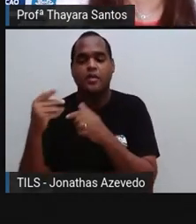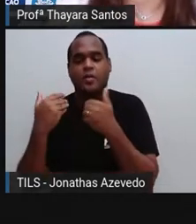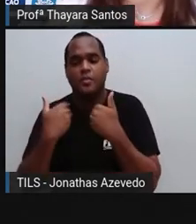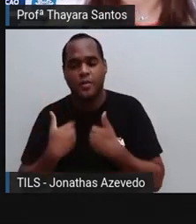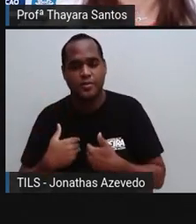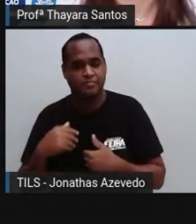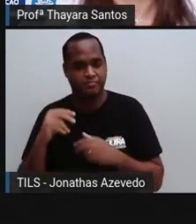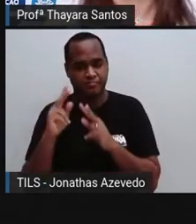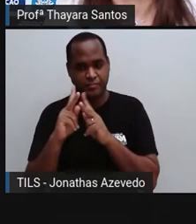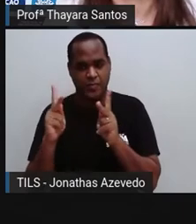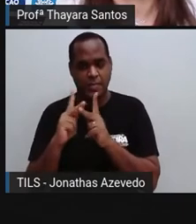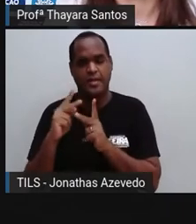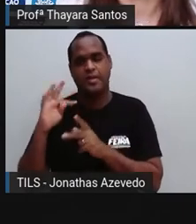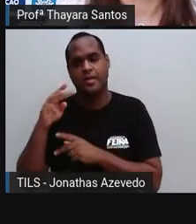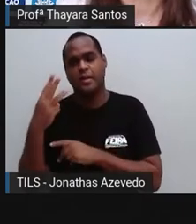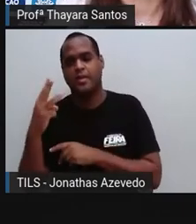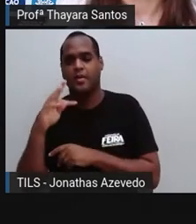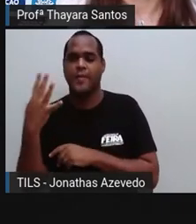T3 e o T4.